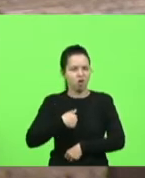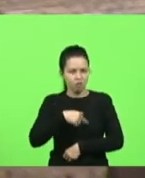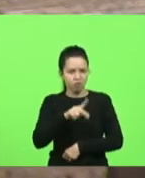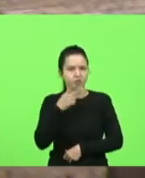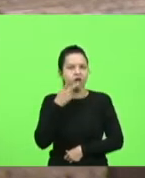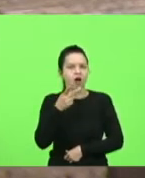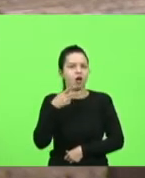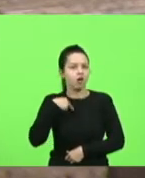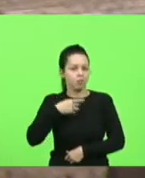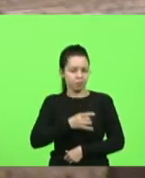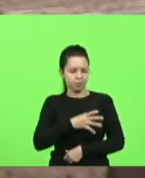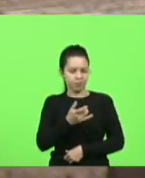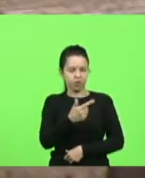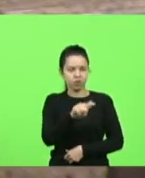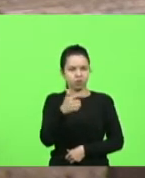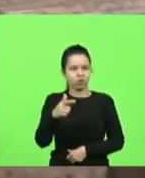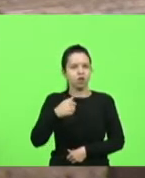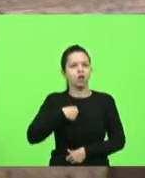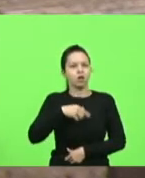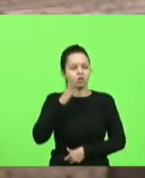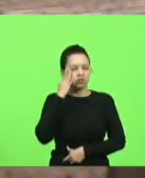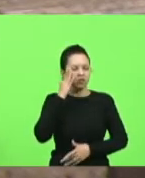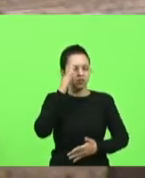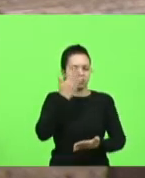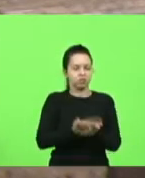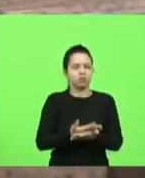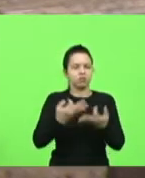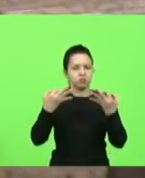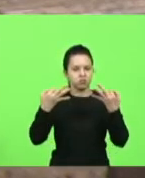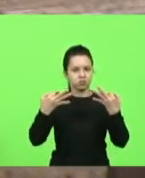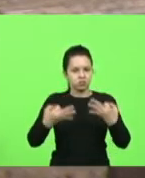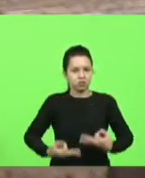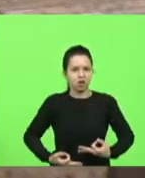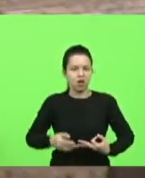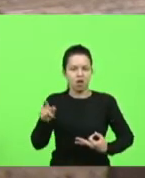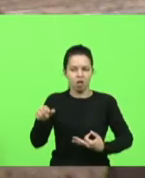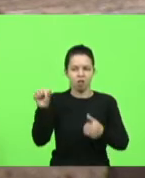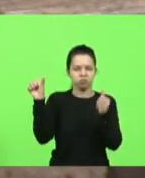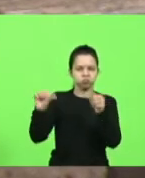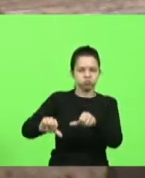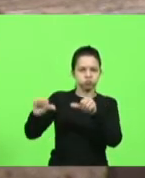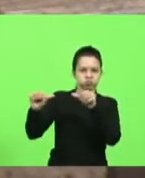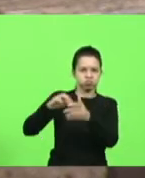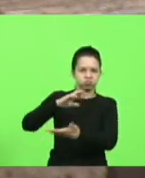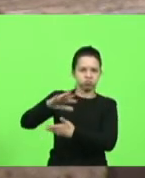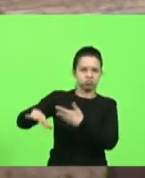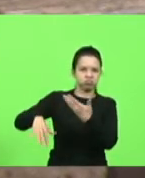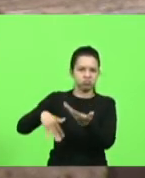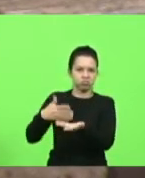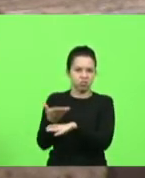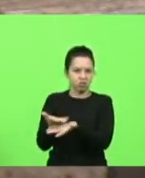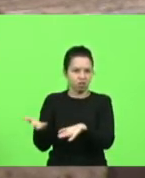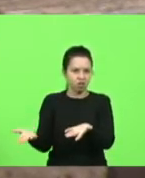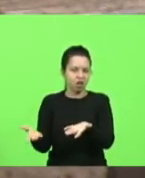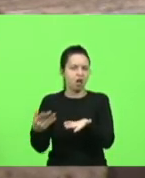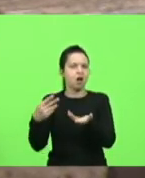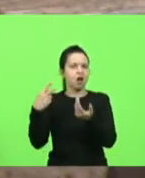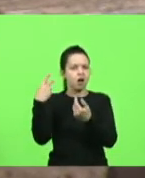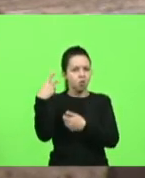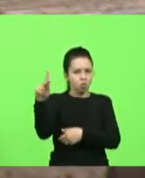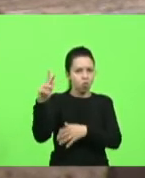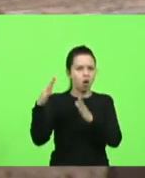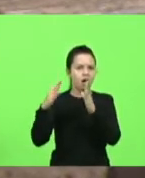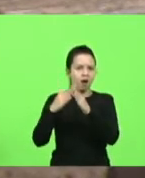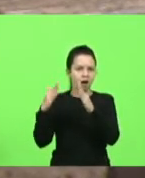eu estou convicto do que eu acredito do que é o certo não fazer essa porcaria essa baixaria essa desgraça aí lá na casa de vocês